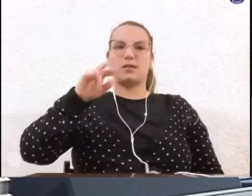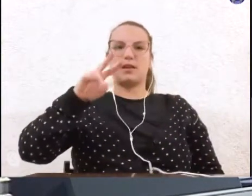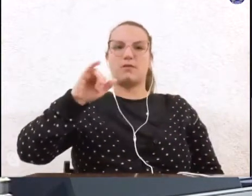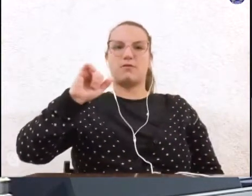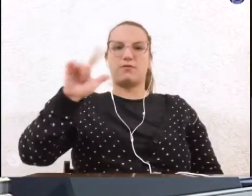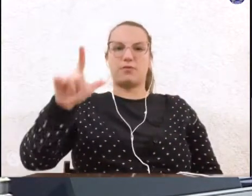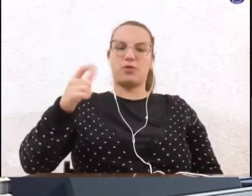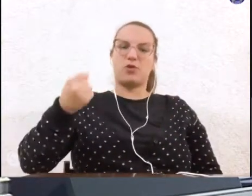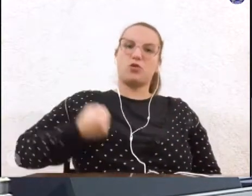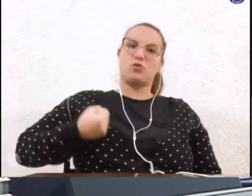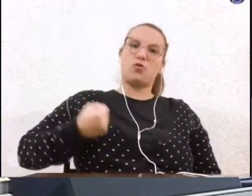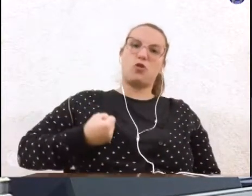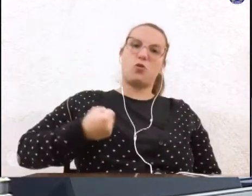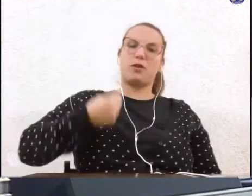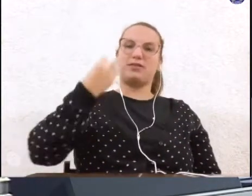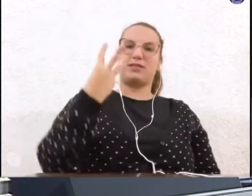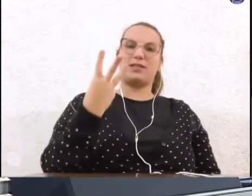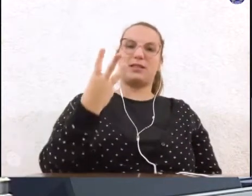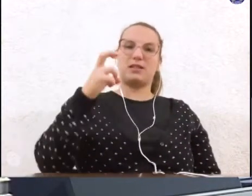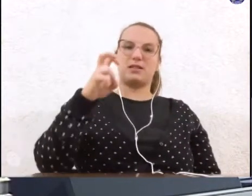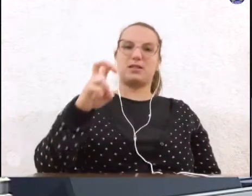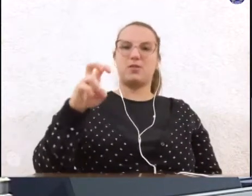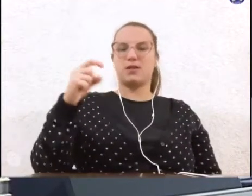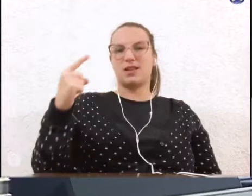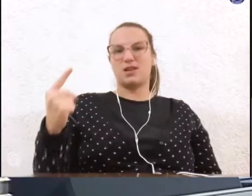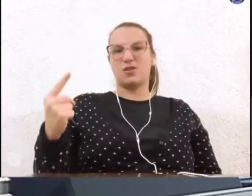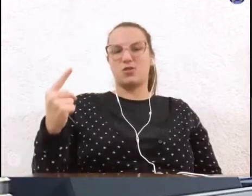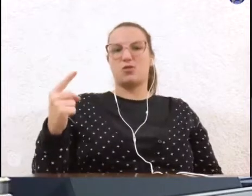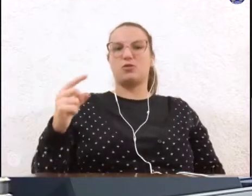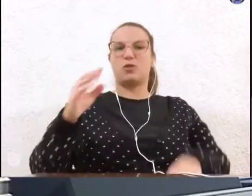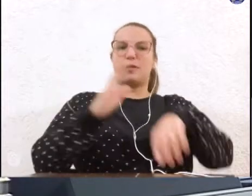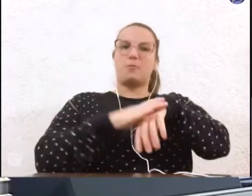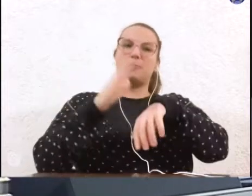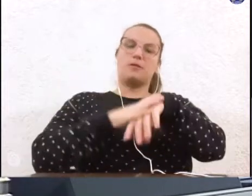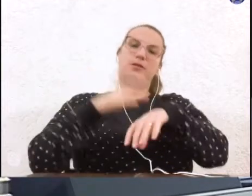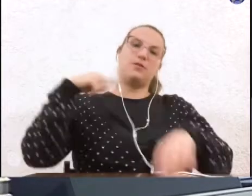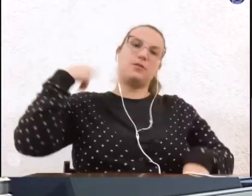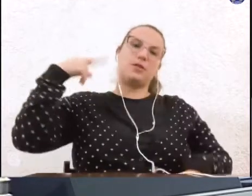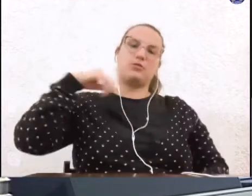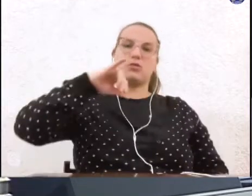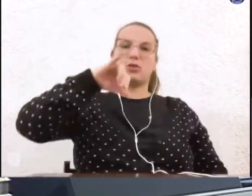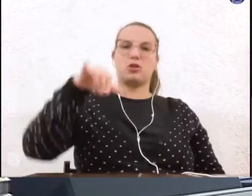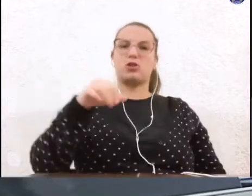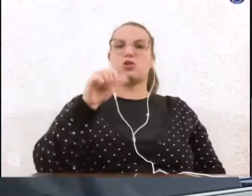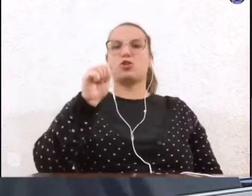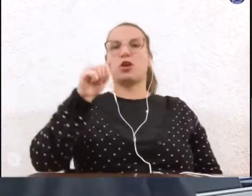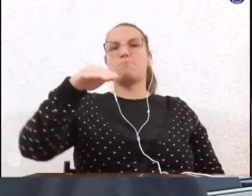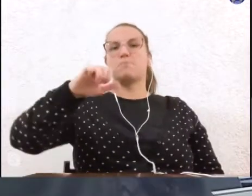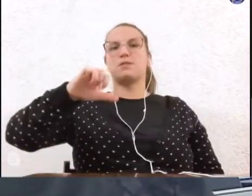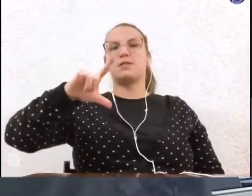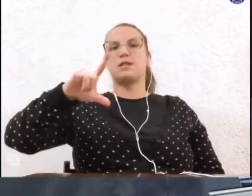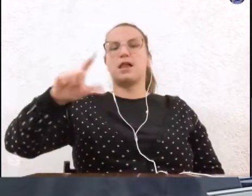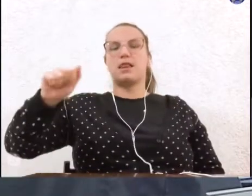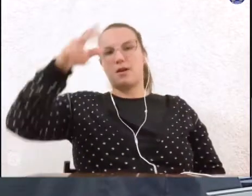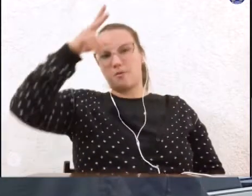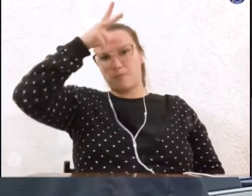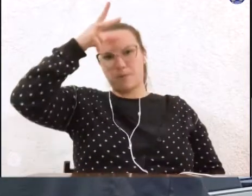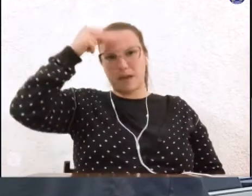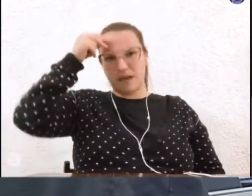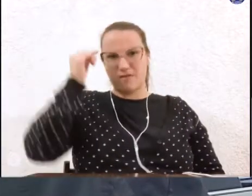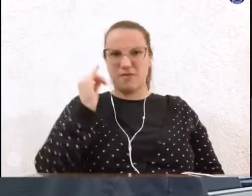Nº 351, de autoria da vereadora Jamila, ao prefeito municipal,